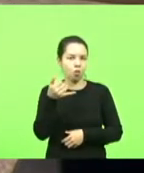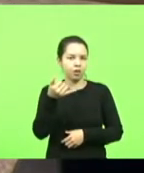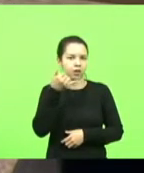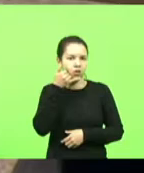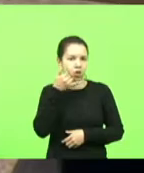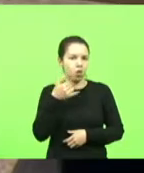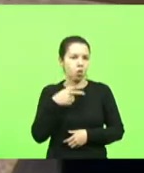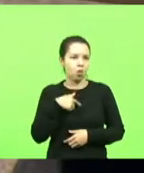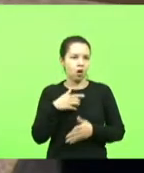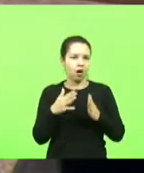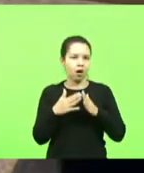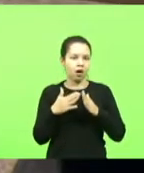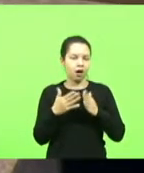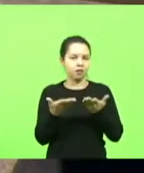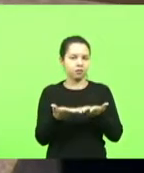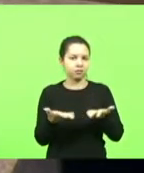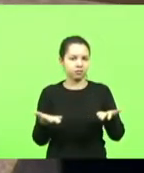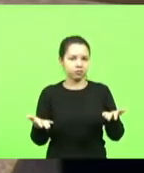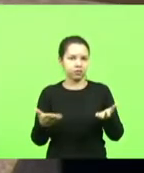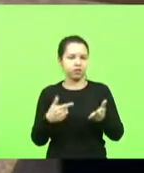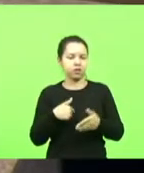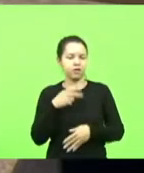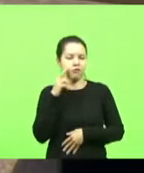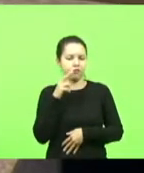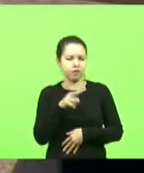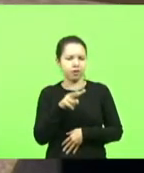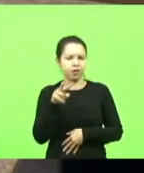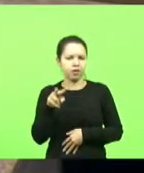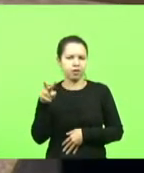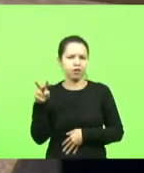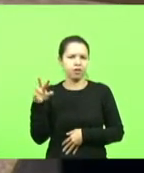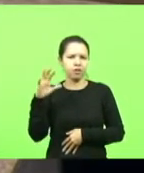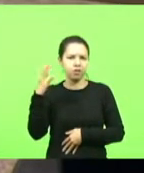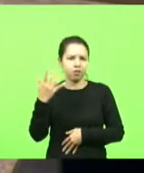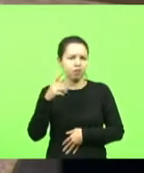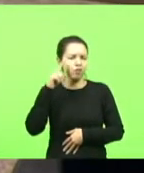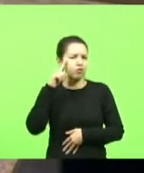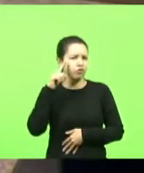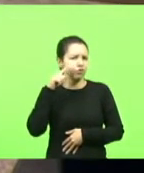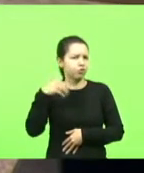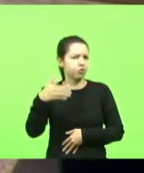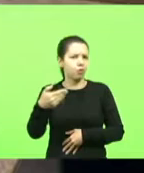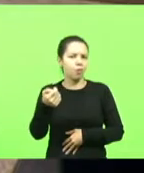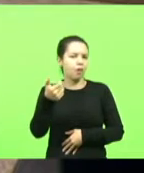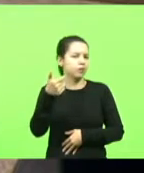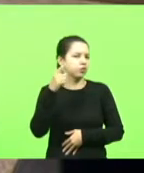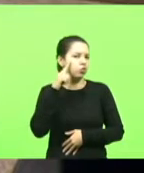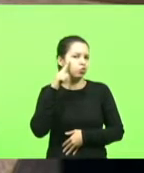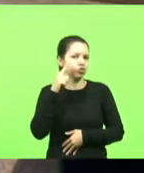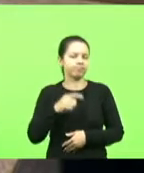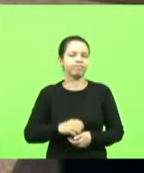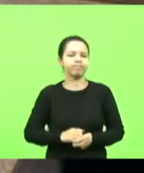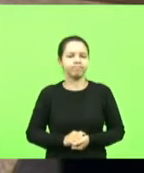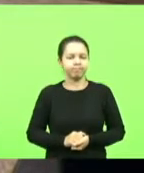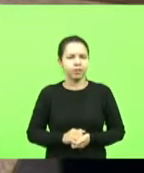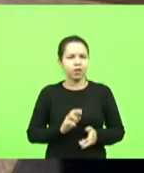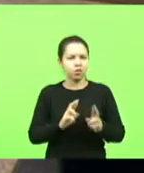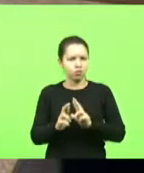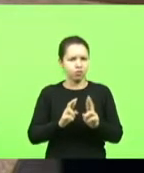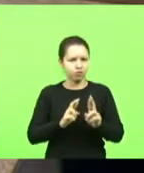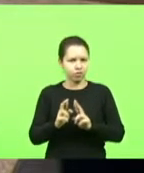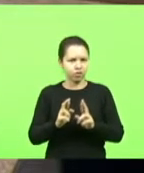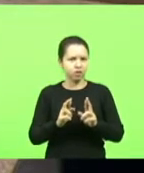ali e vem isso acontecer quase que diariamente aquela rodovia o senhor já falava agora há pouco